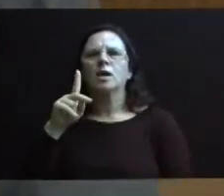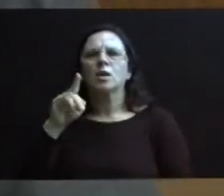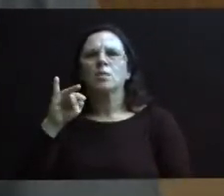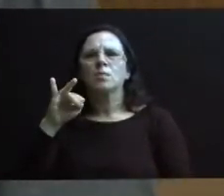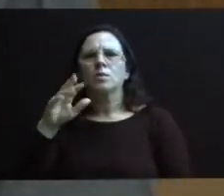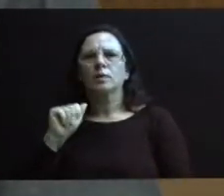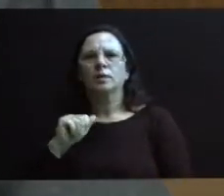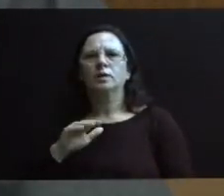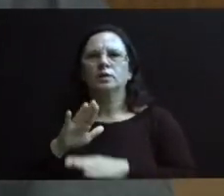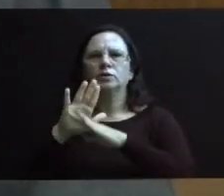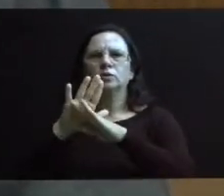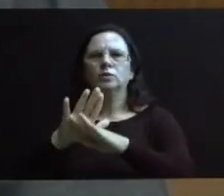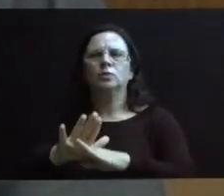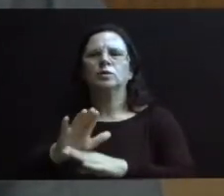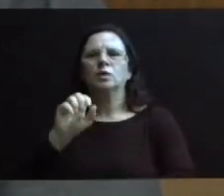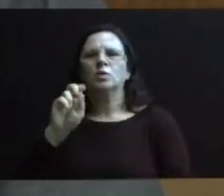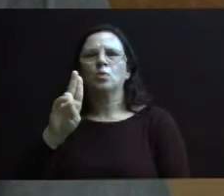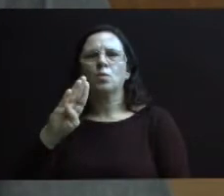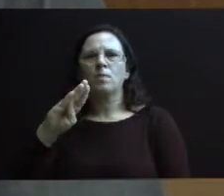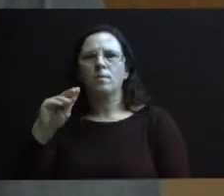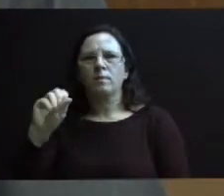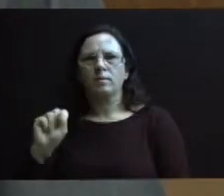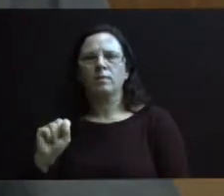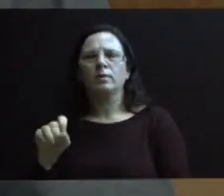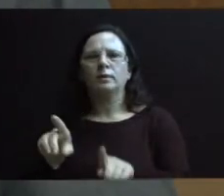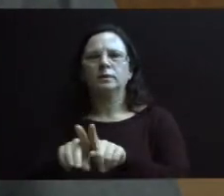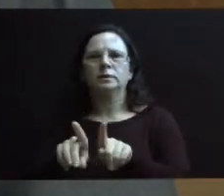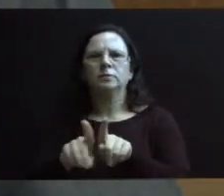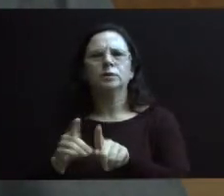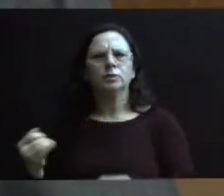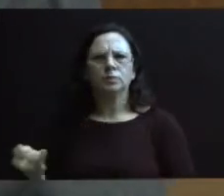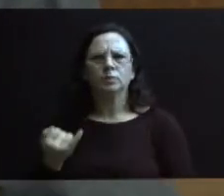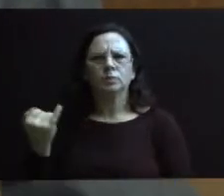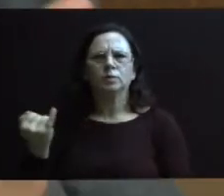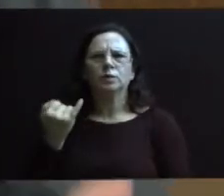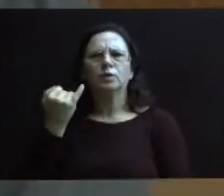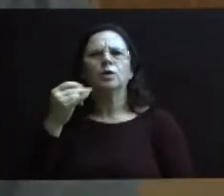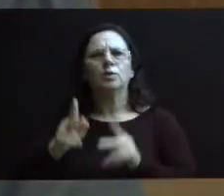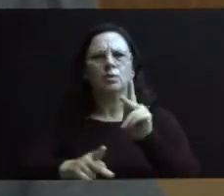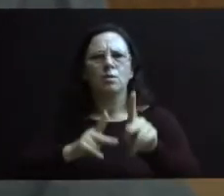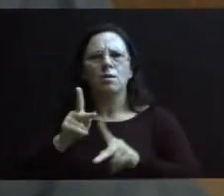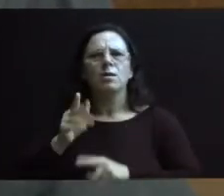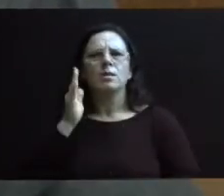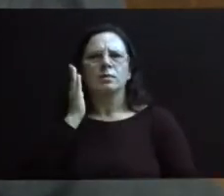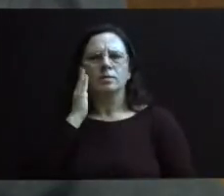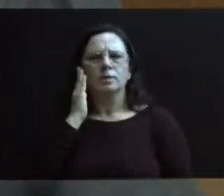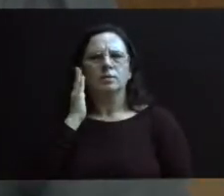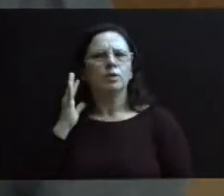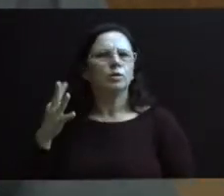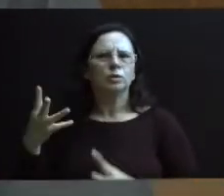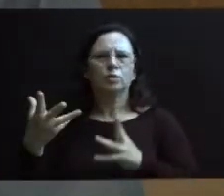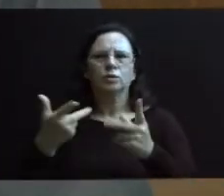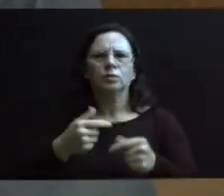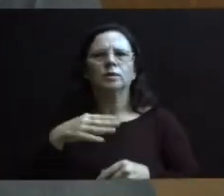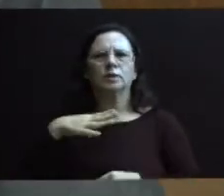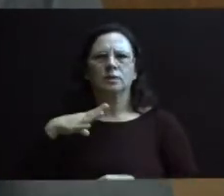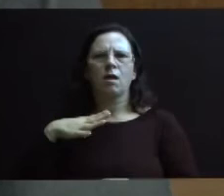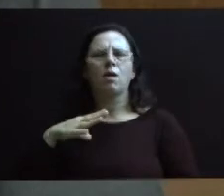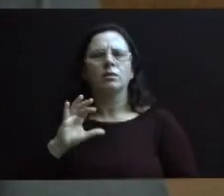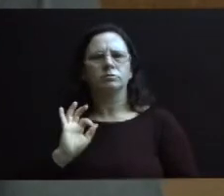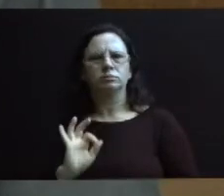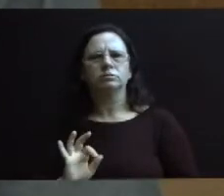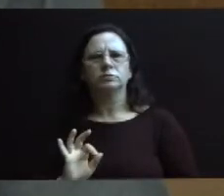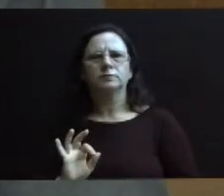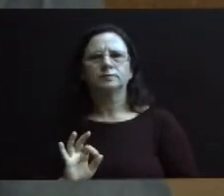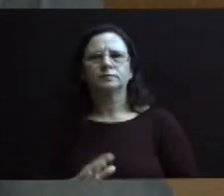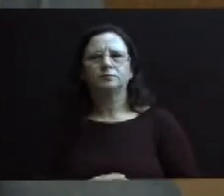atendimentos nas unidades de base. Então, isso é importante para que população possa saber as ações que o município tem feito e